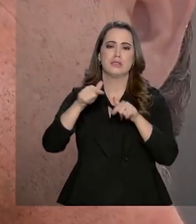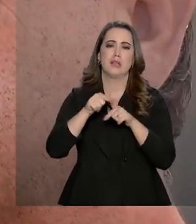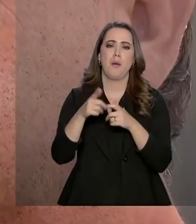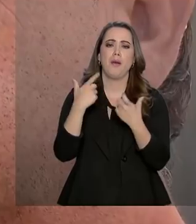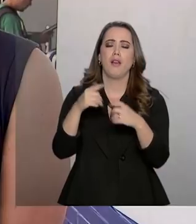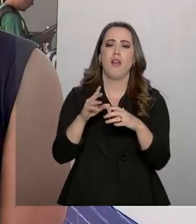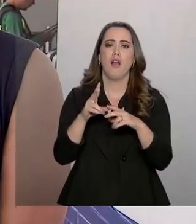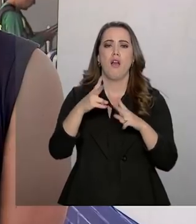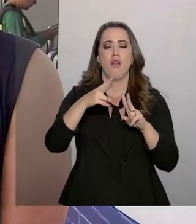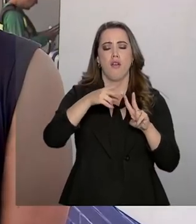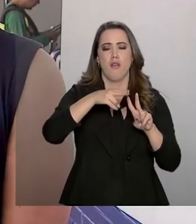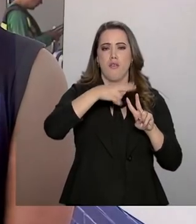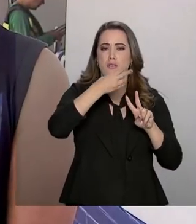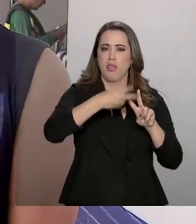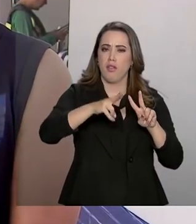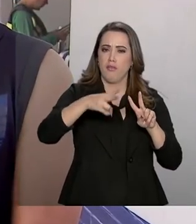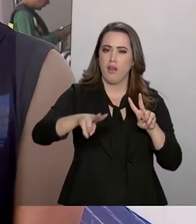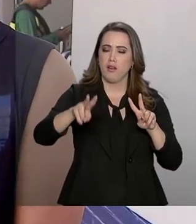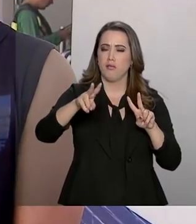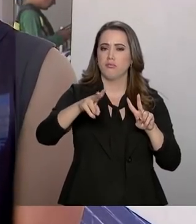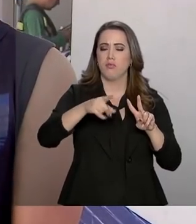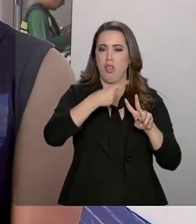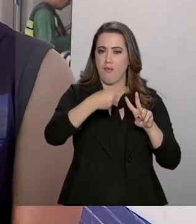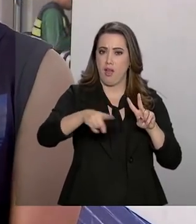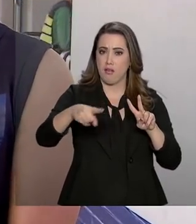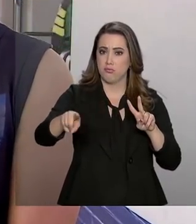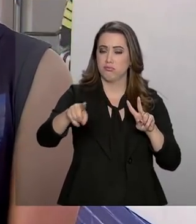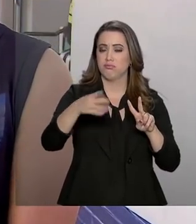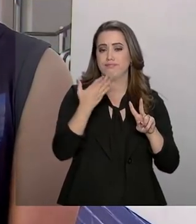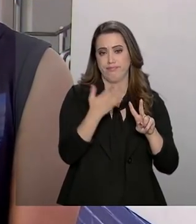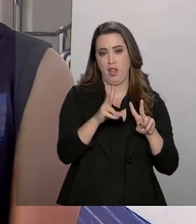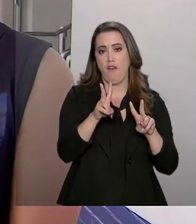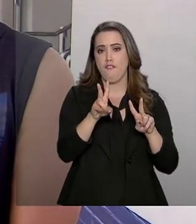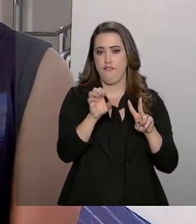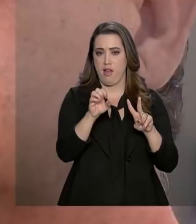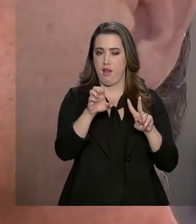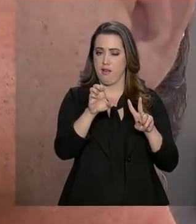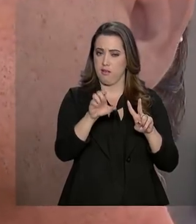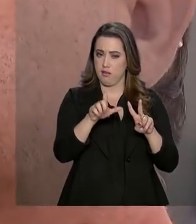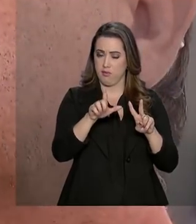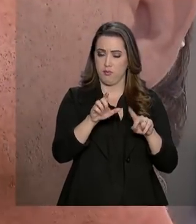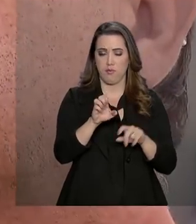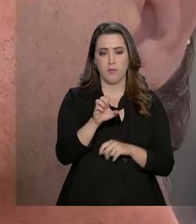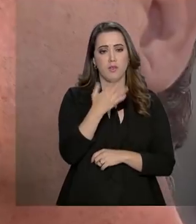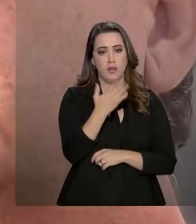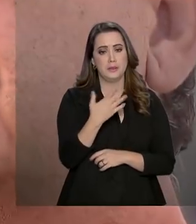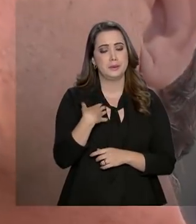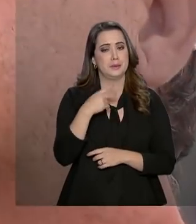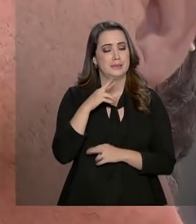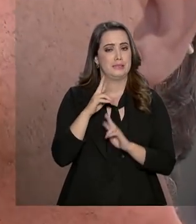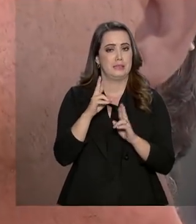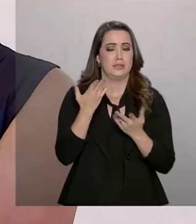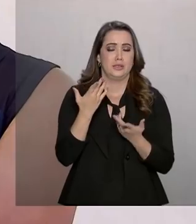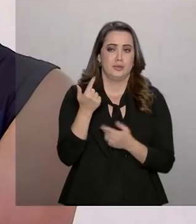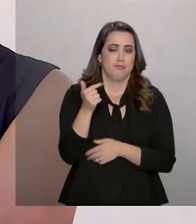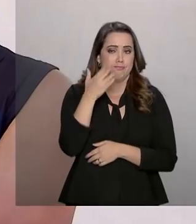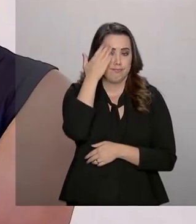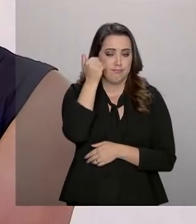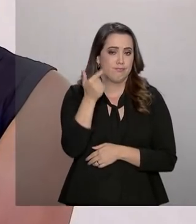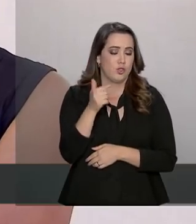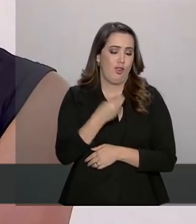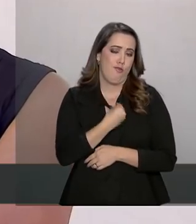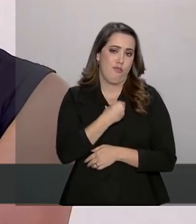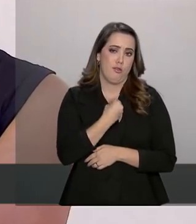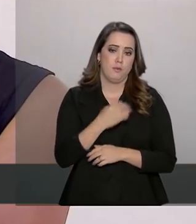qualidade na Vale. Seis dias após a tragédia, ele acredita que a possibilidade de encontrá-lo com vida é remonta. A última